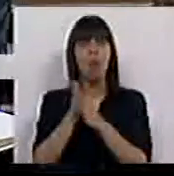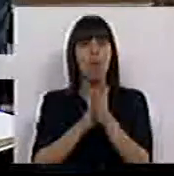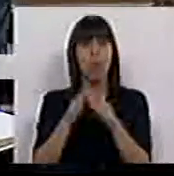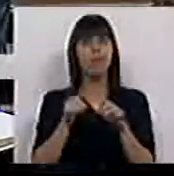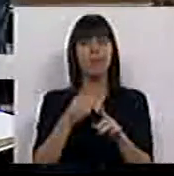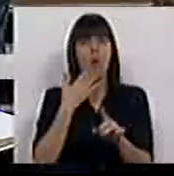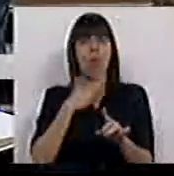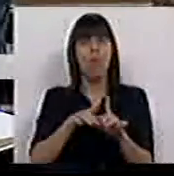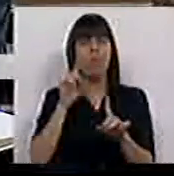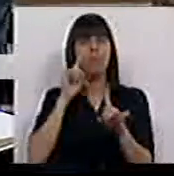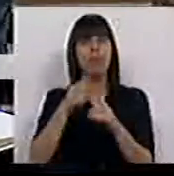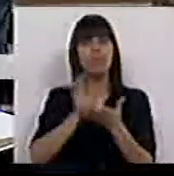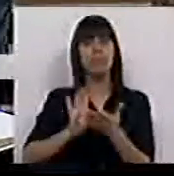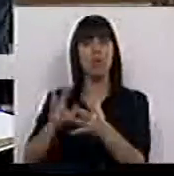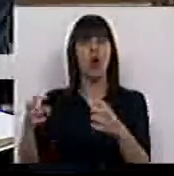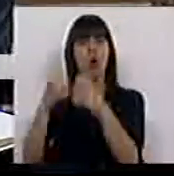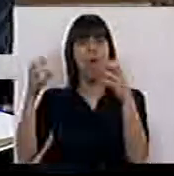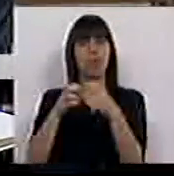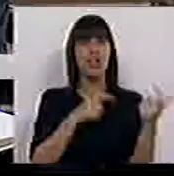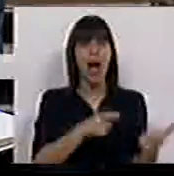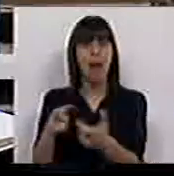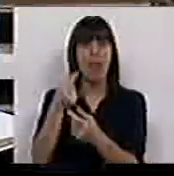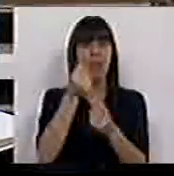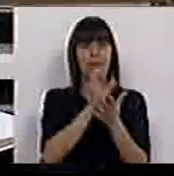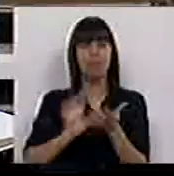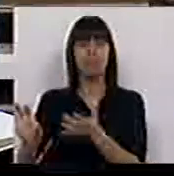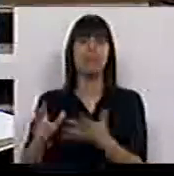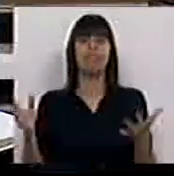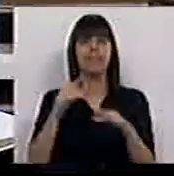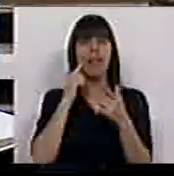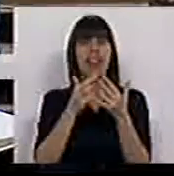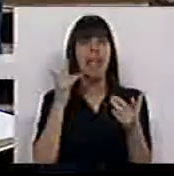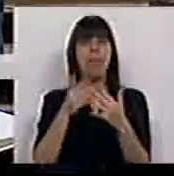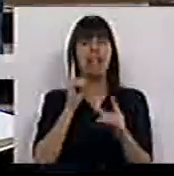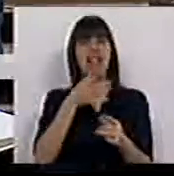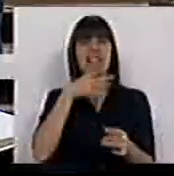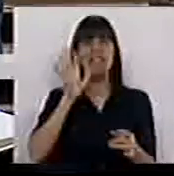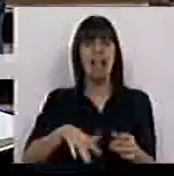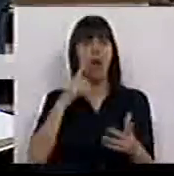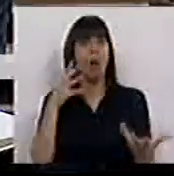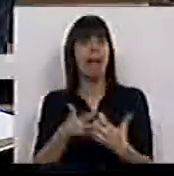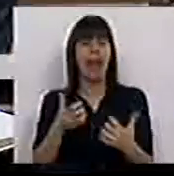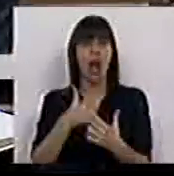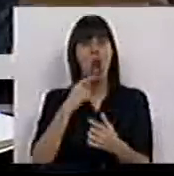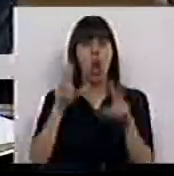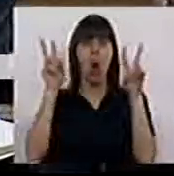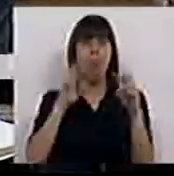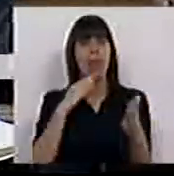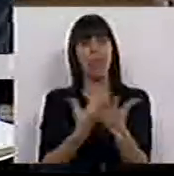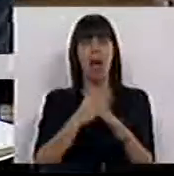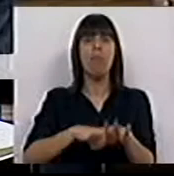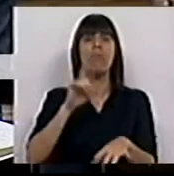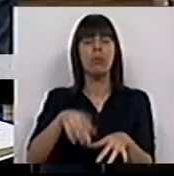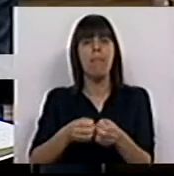e foram usados para financiar conflitos armados. São por isso chamados diamantes de sangue ou diamantes de guerra. São